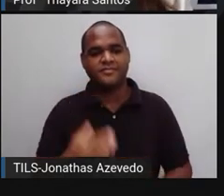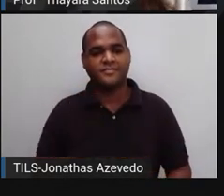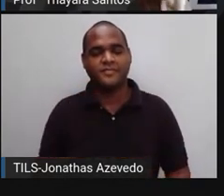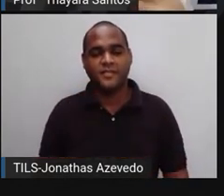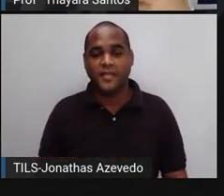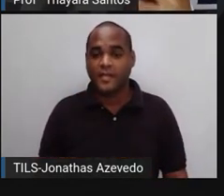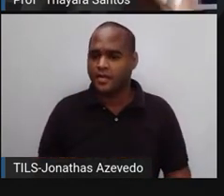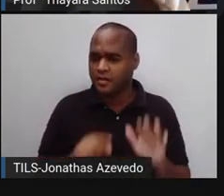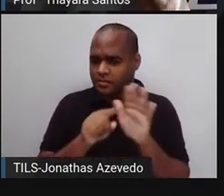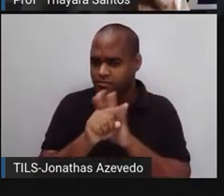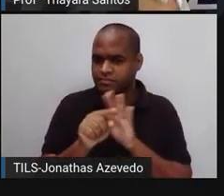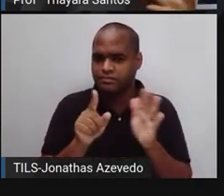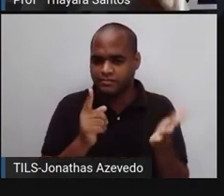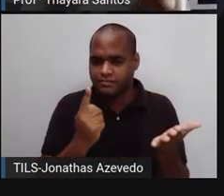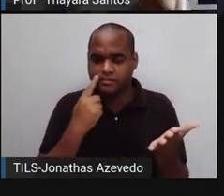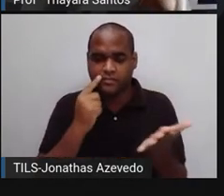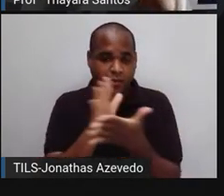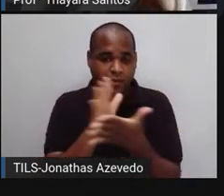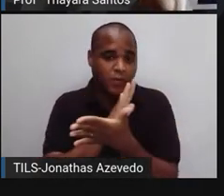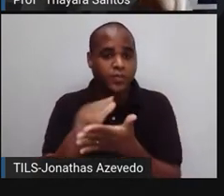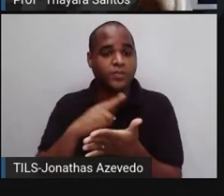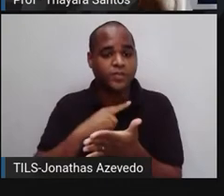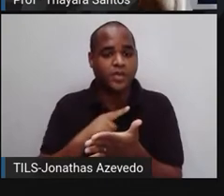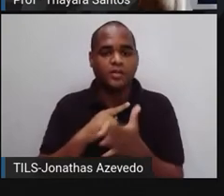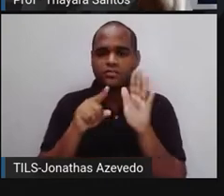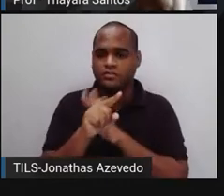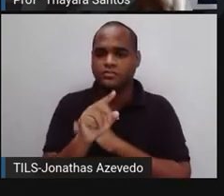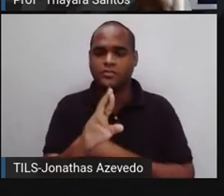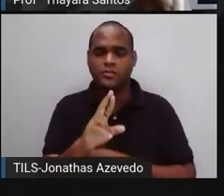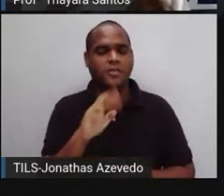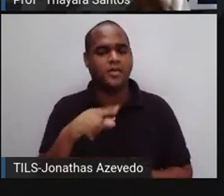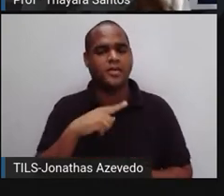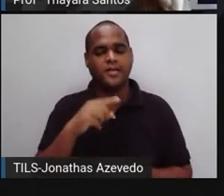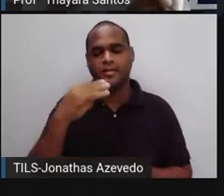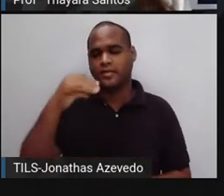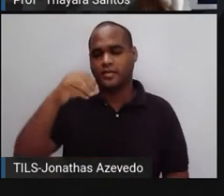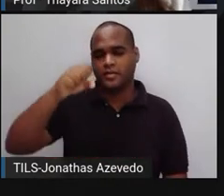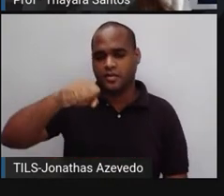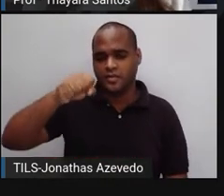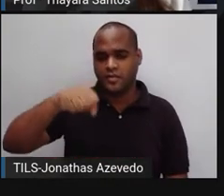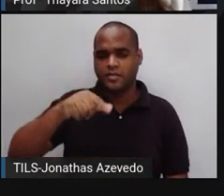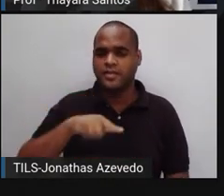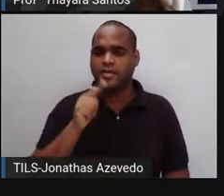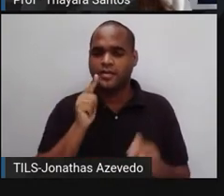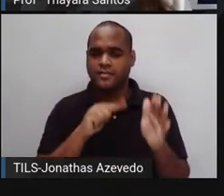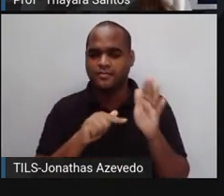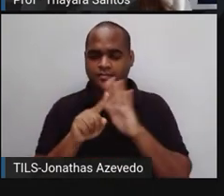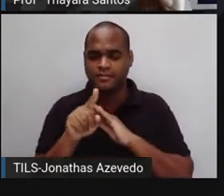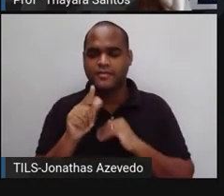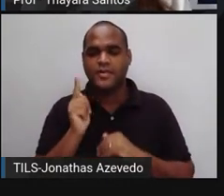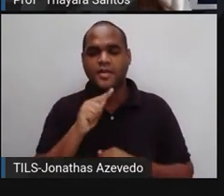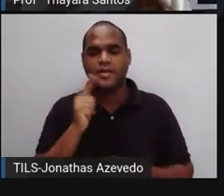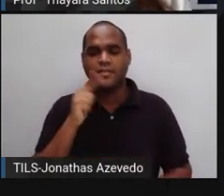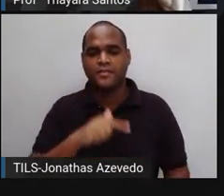Vai ter uma pergunta e algumas alternativas de resposta. E a gente vai ter 30 segundos para responder cada uma delas.